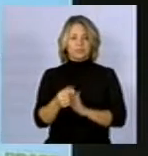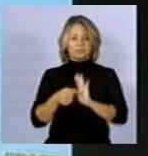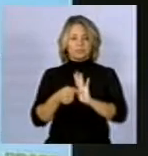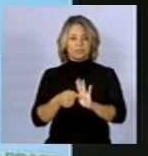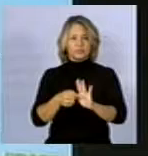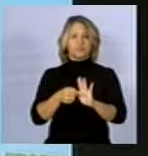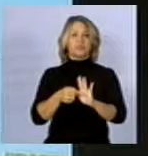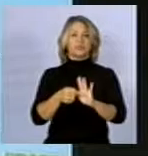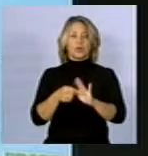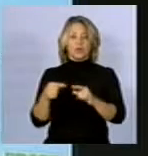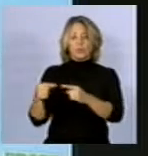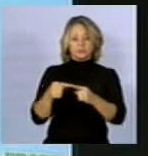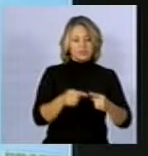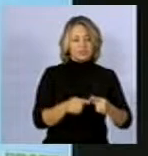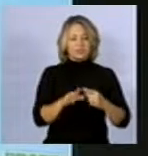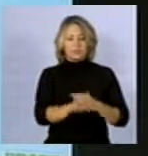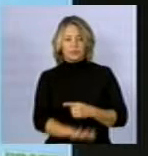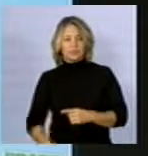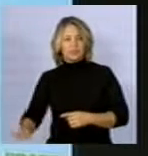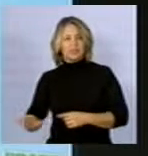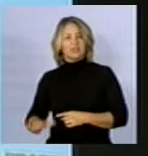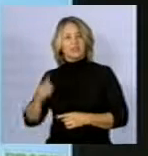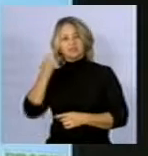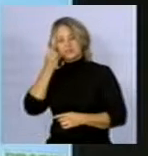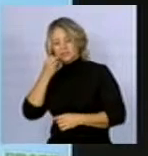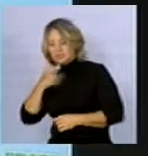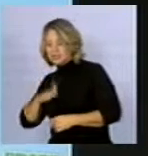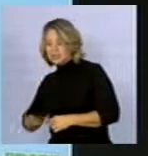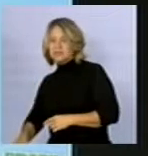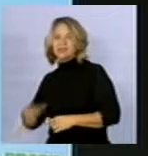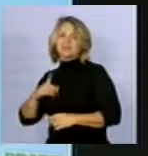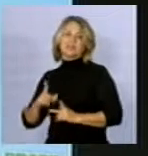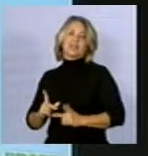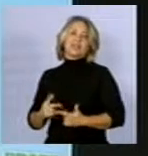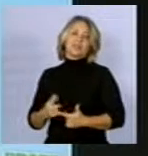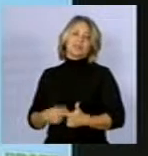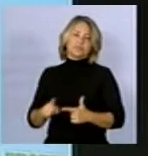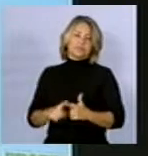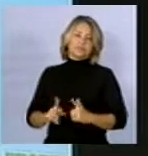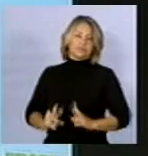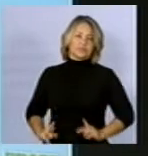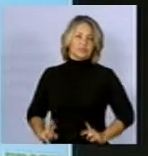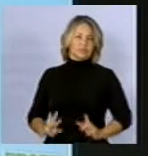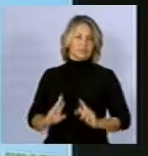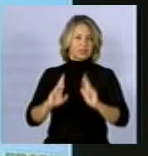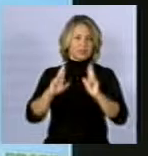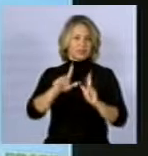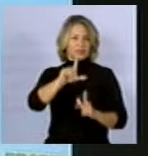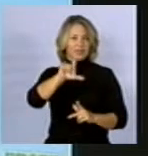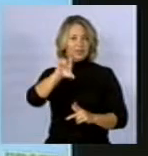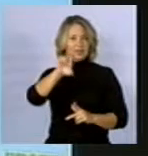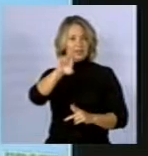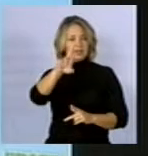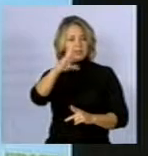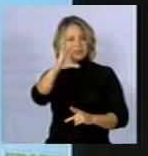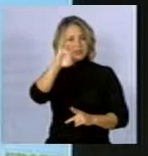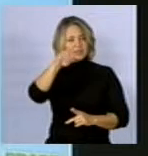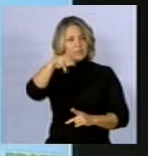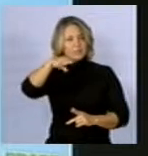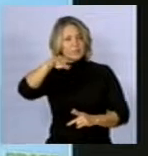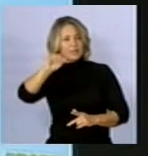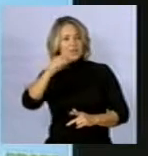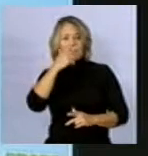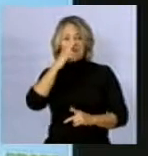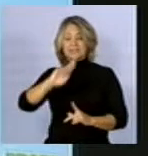associação em crianças pelas leucemias, que a OMS descreve um risco até duas vezes maior.